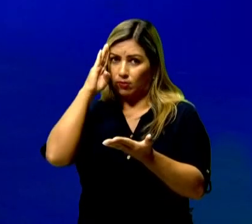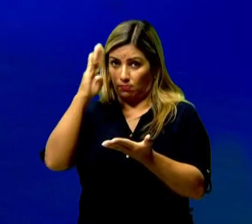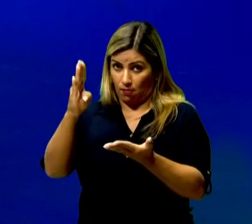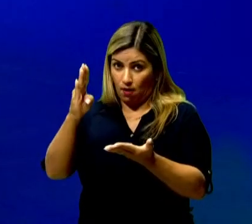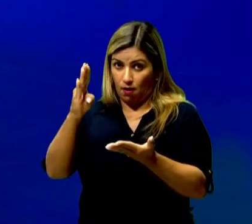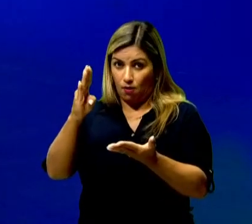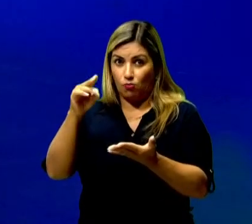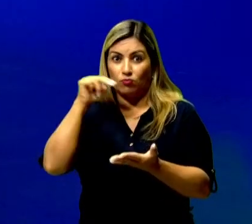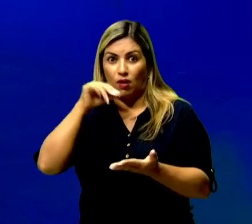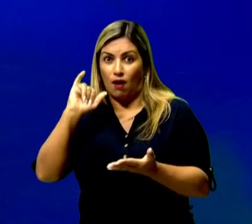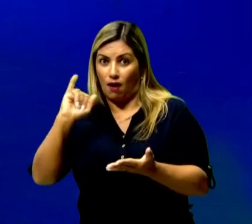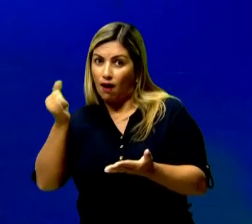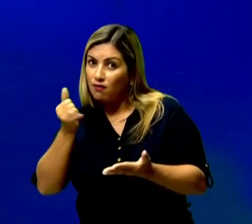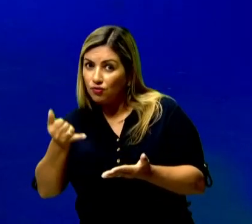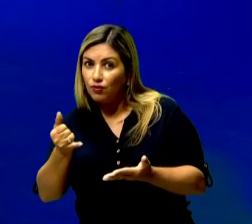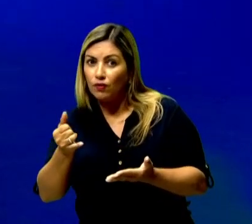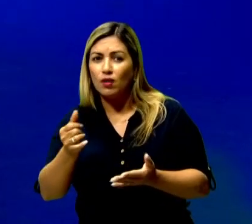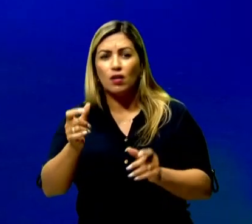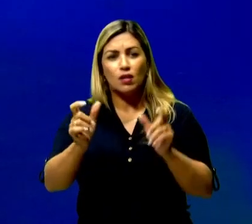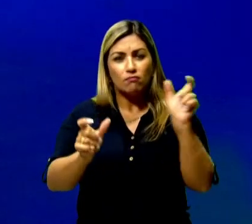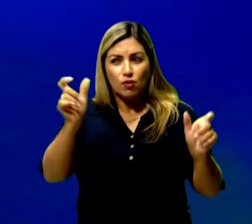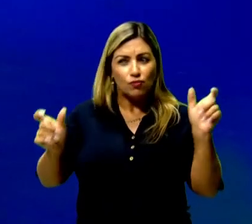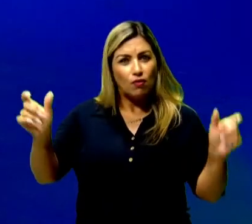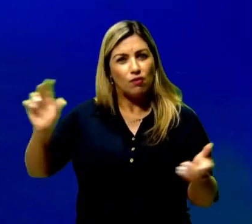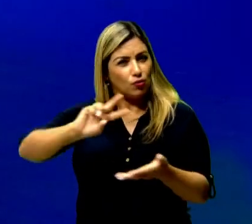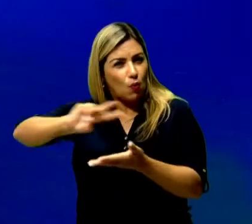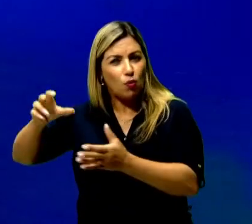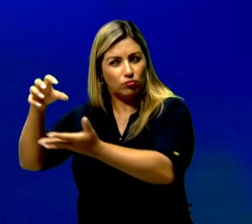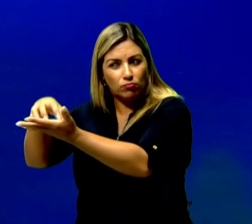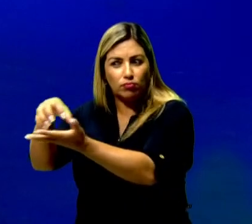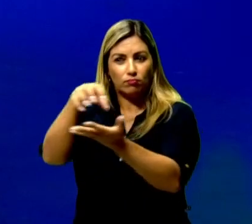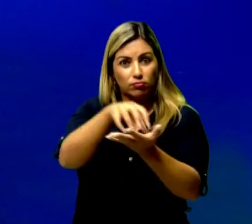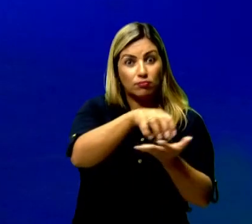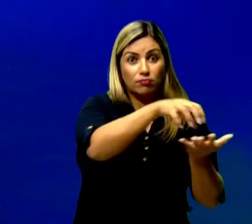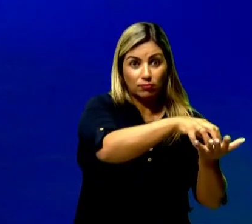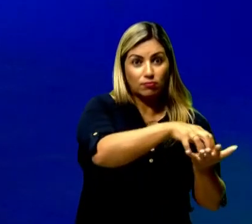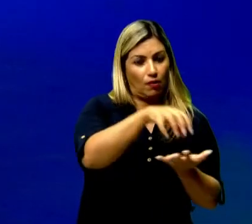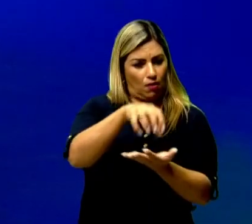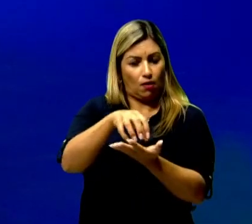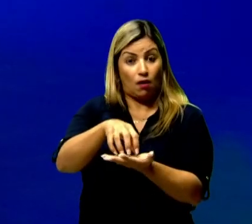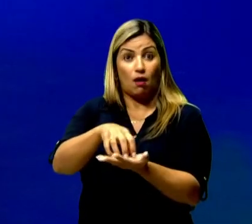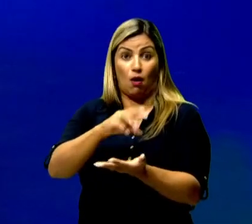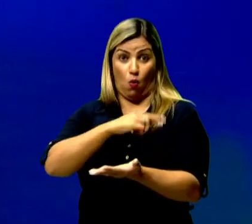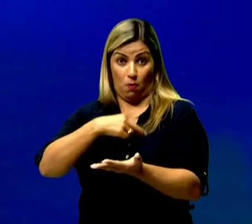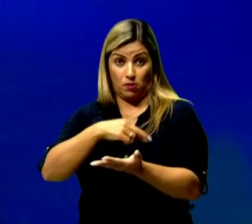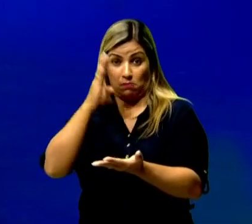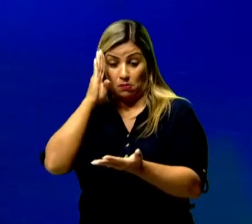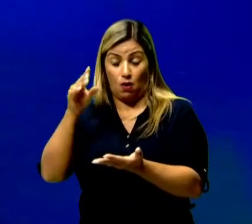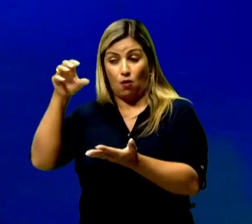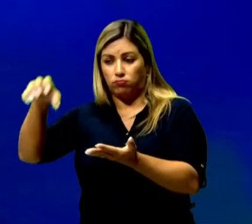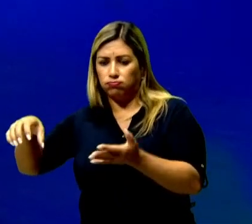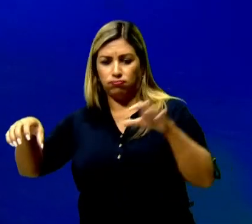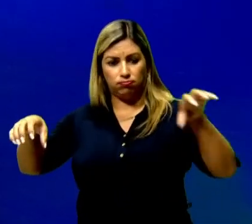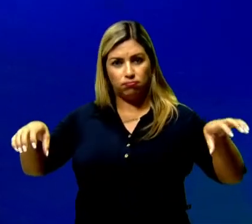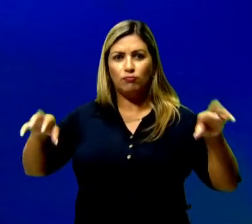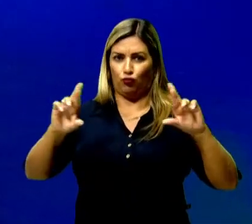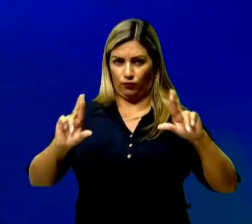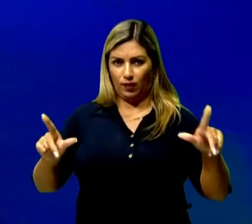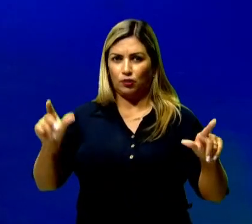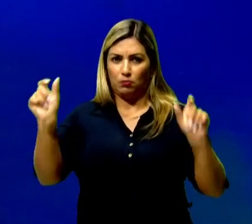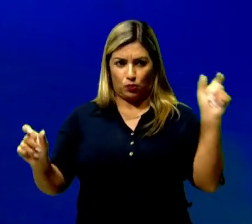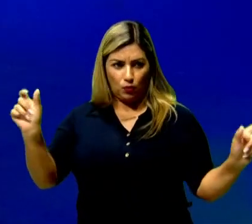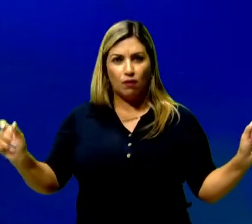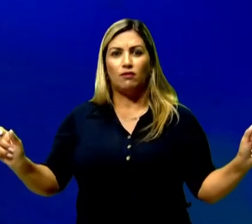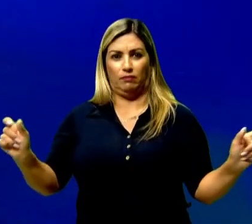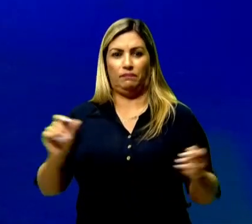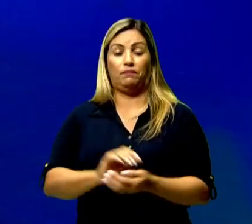narrativo e vários outros núcleos narrativos paralelamente com outros personagens. No conto, isso não vai